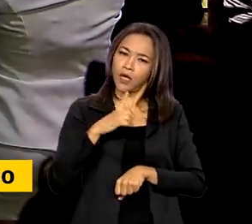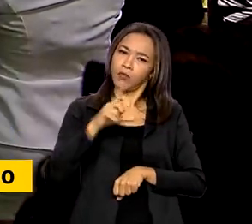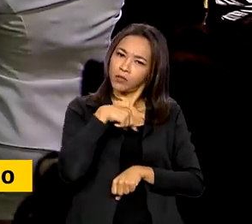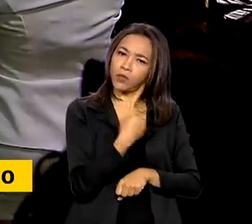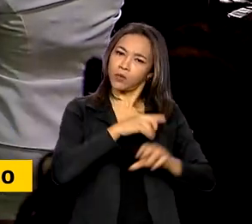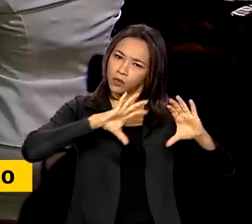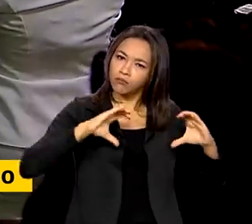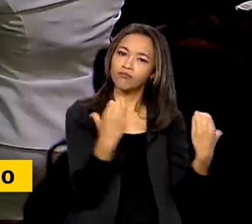para esta nação.